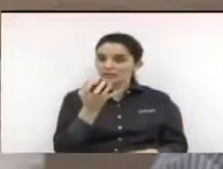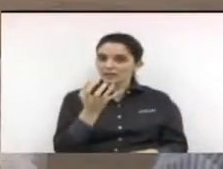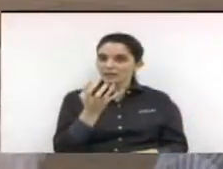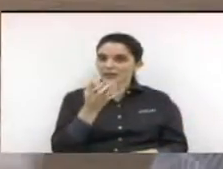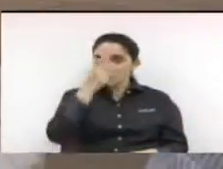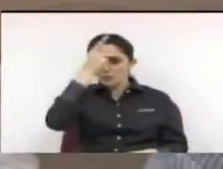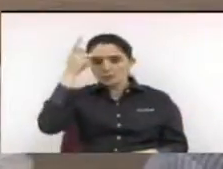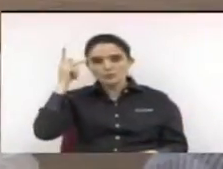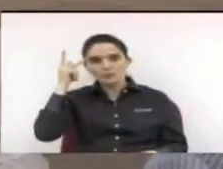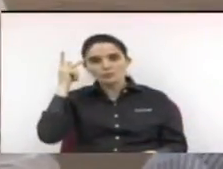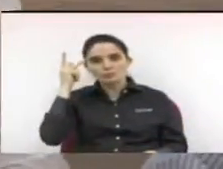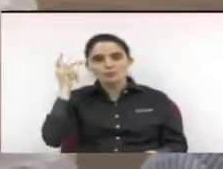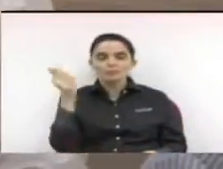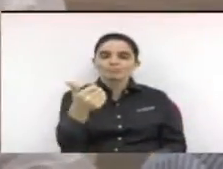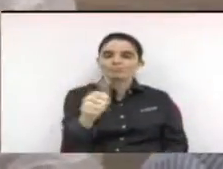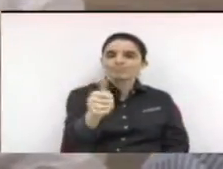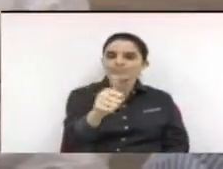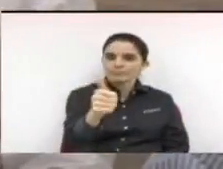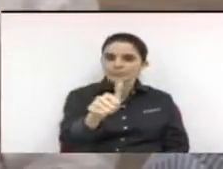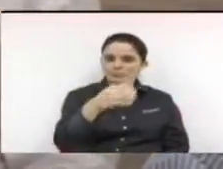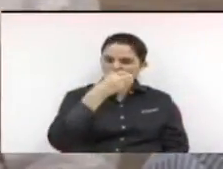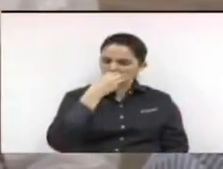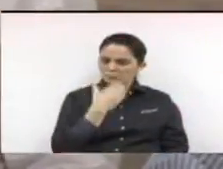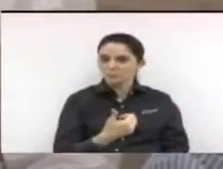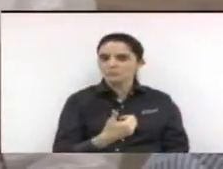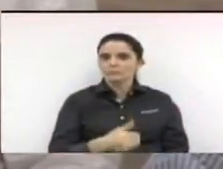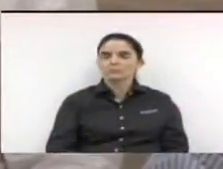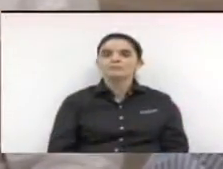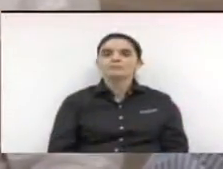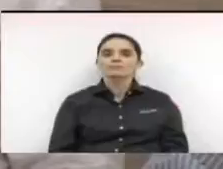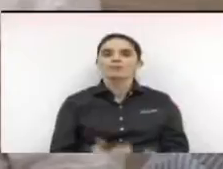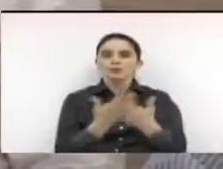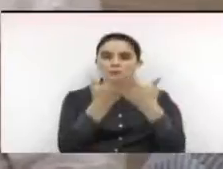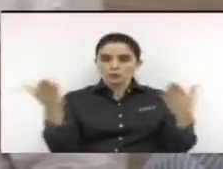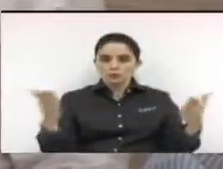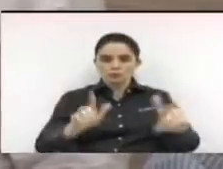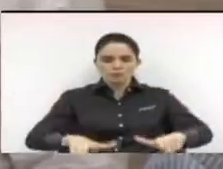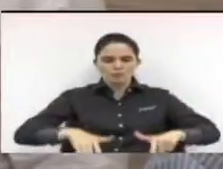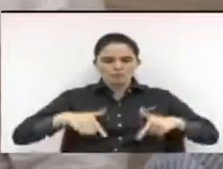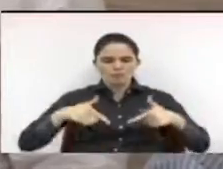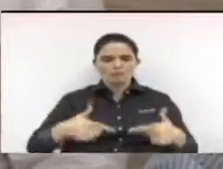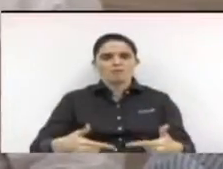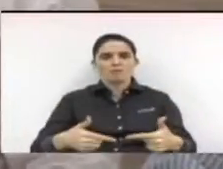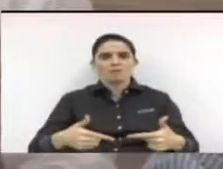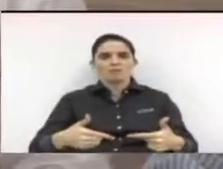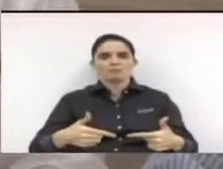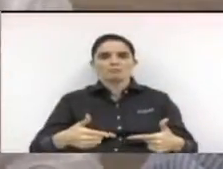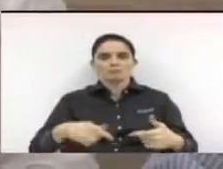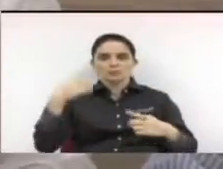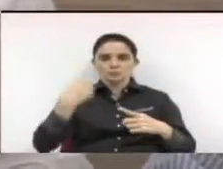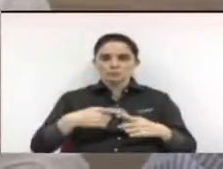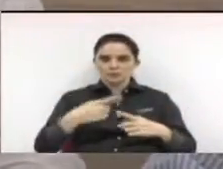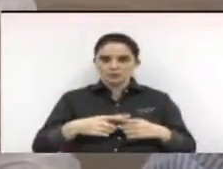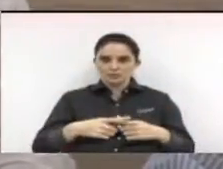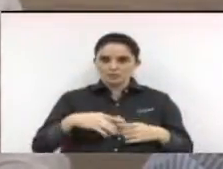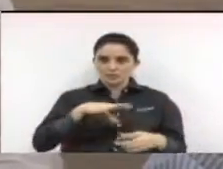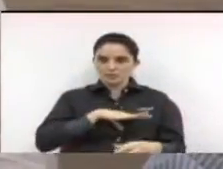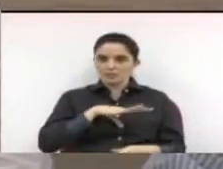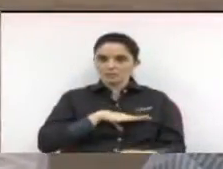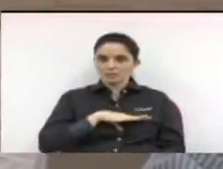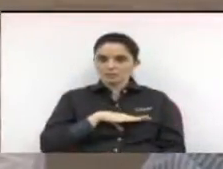meu entendimento e nós vamos lutar por esta causa lembrando que o município é